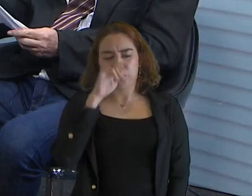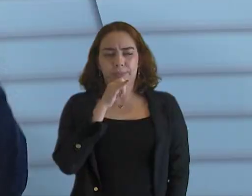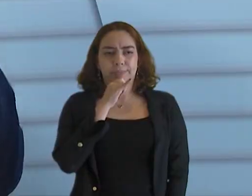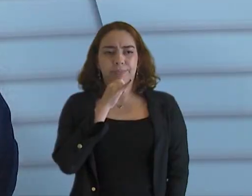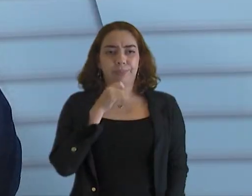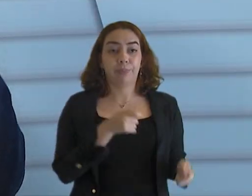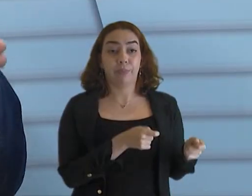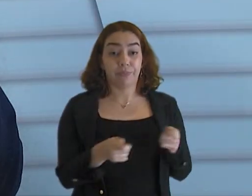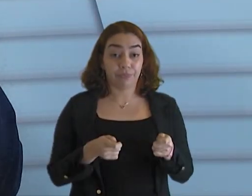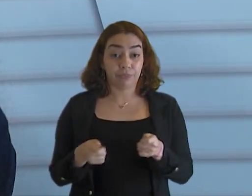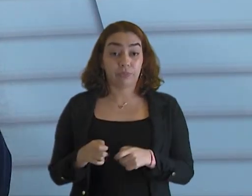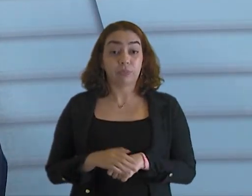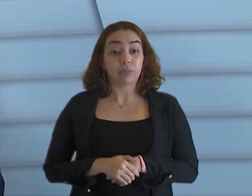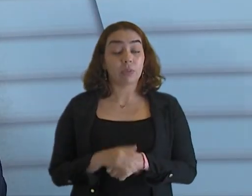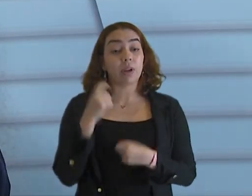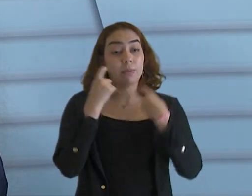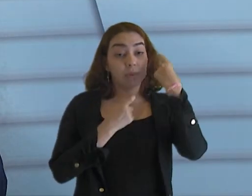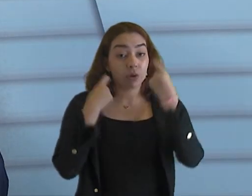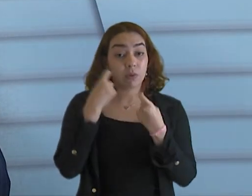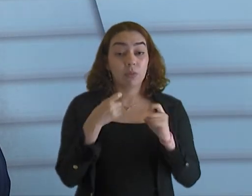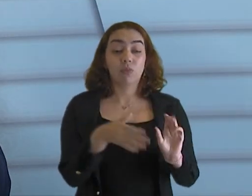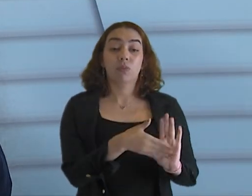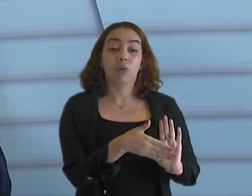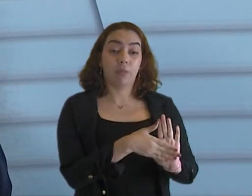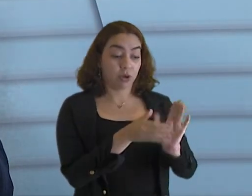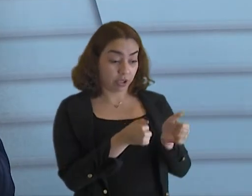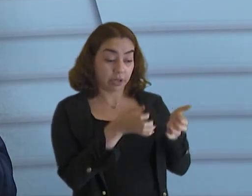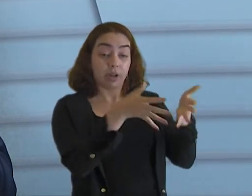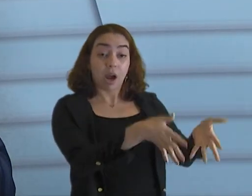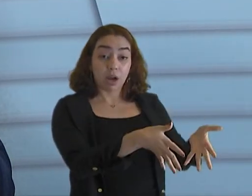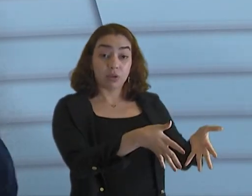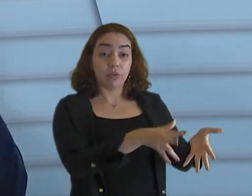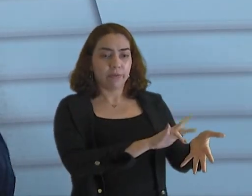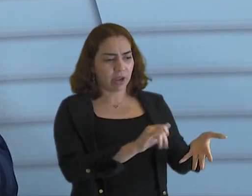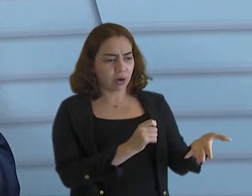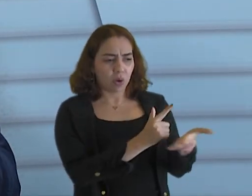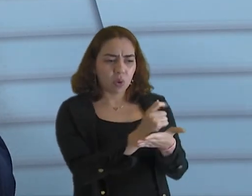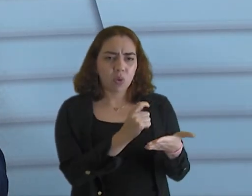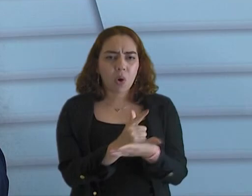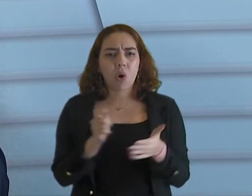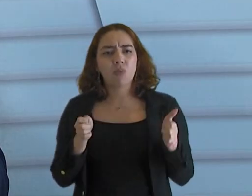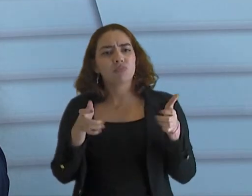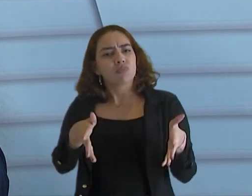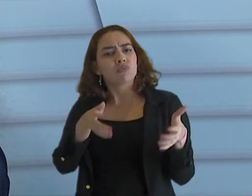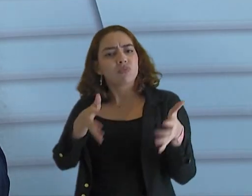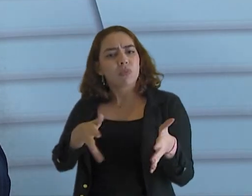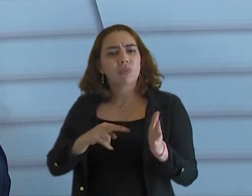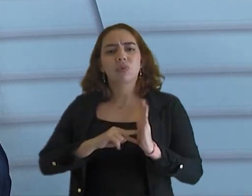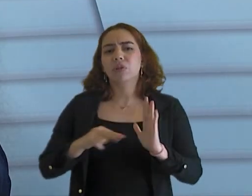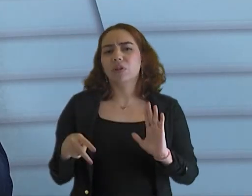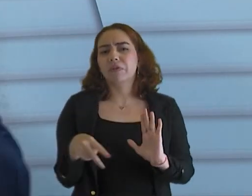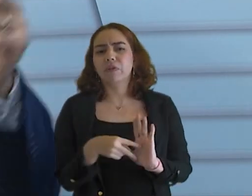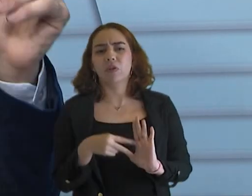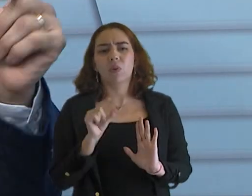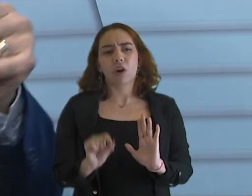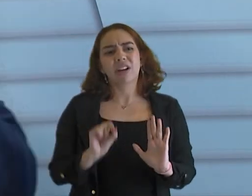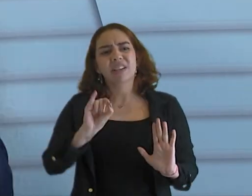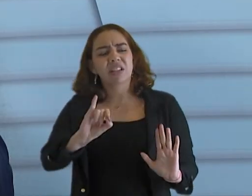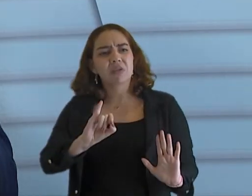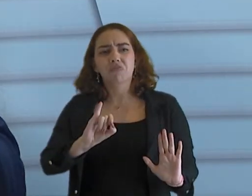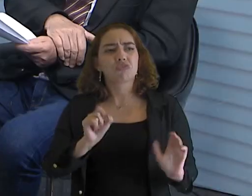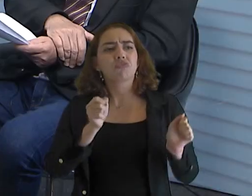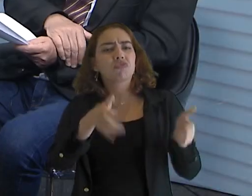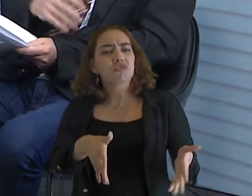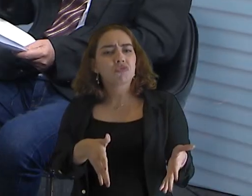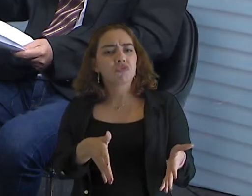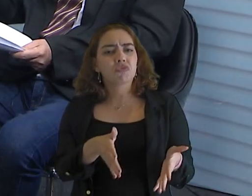tem que se preocupar com o gasto, mas também com o não gasto. Justifique porque você não gastou, porque isso também é uma má gestão. Você não gastar o que está previsto no